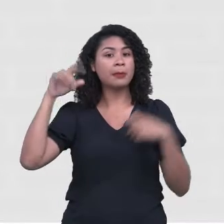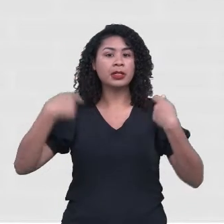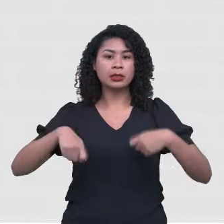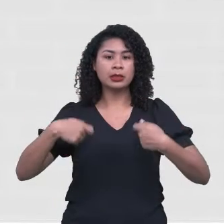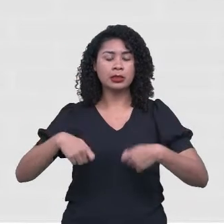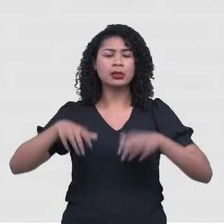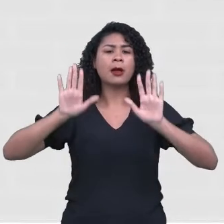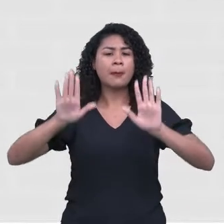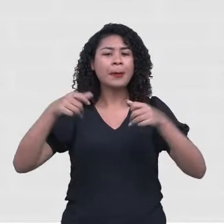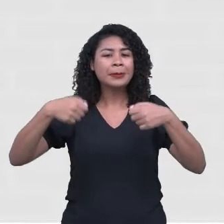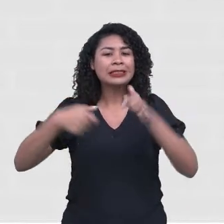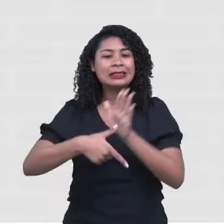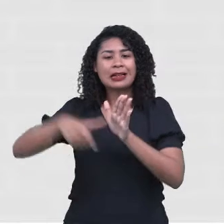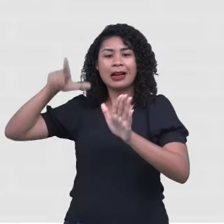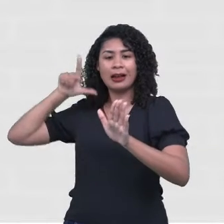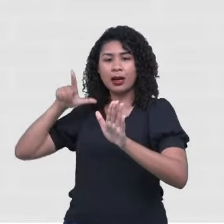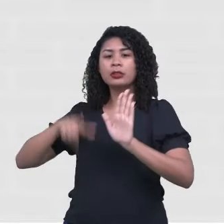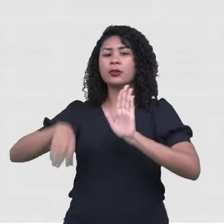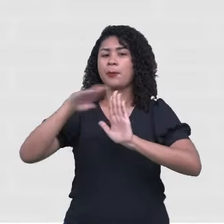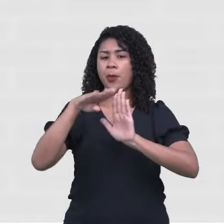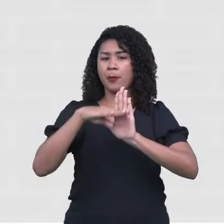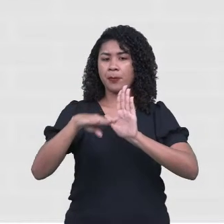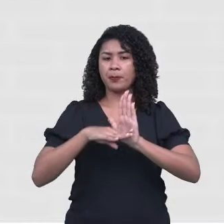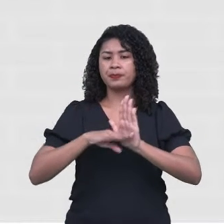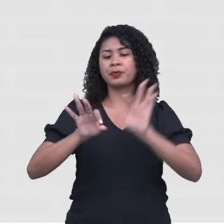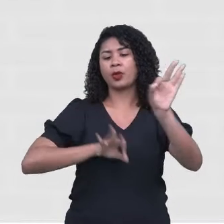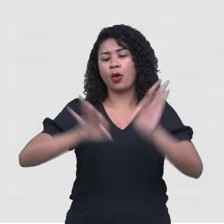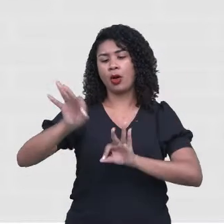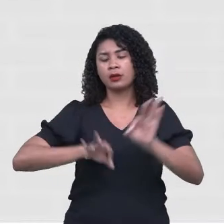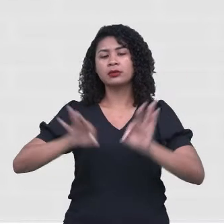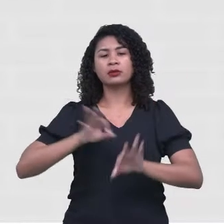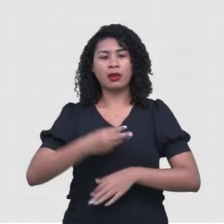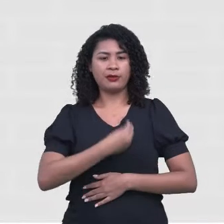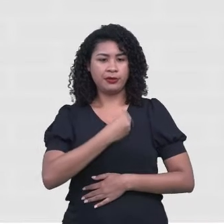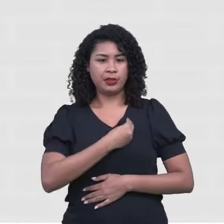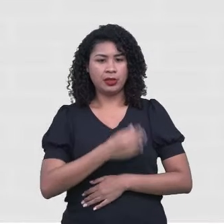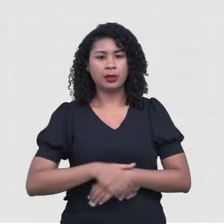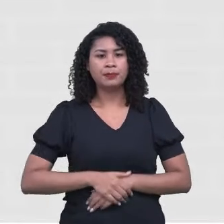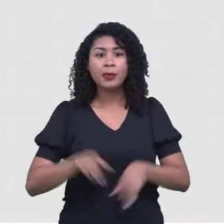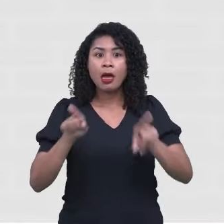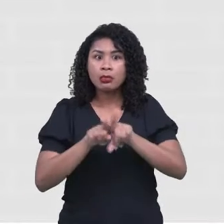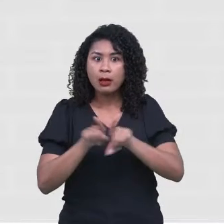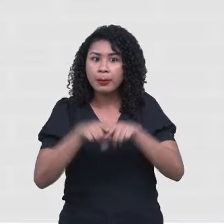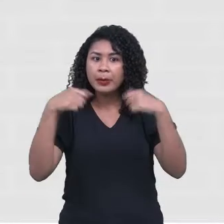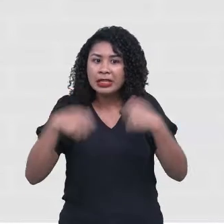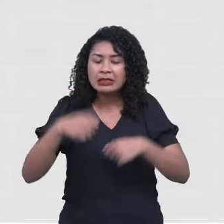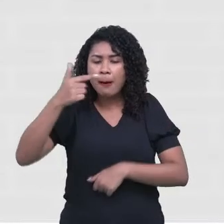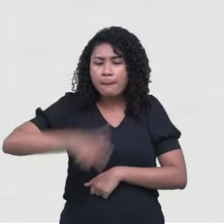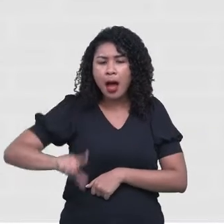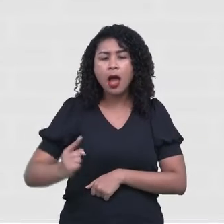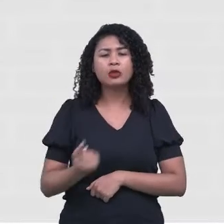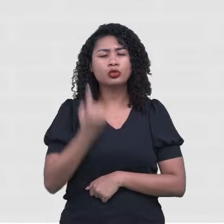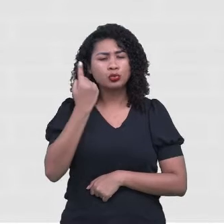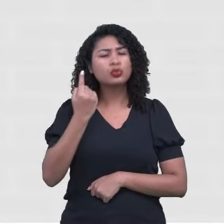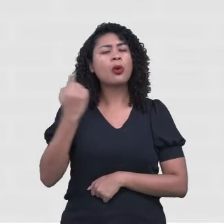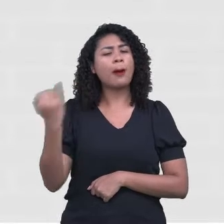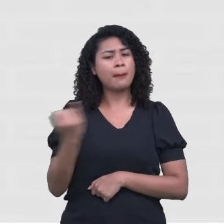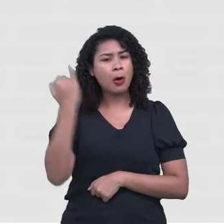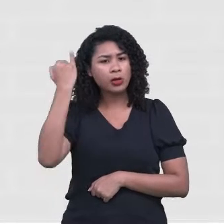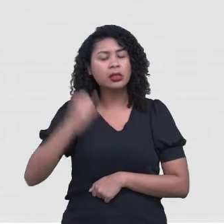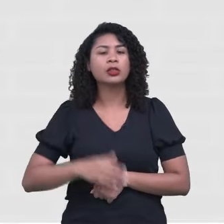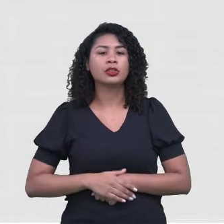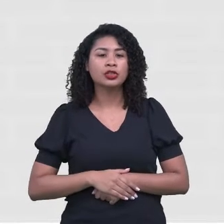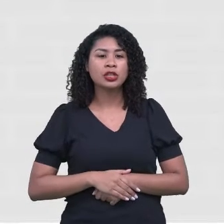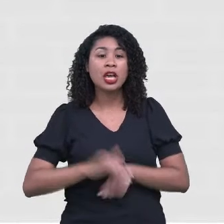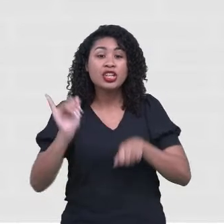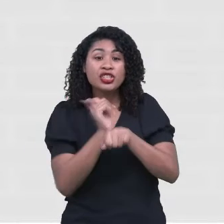projeto de vida, mas eu tenho que ter métodos de estudo. Qualquer profissão, qualquer